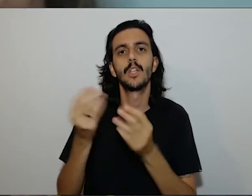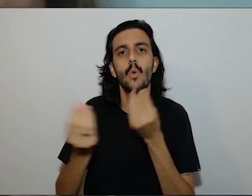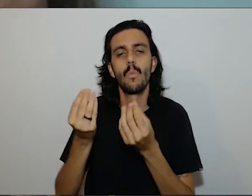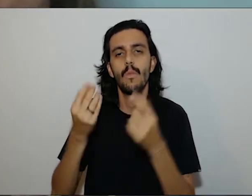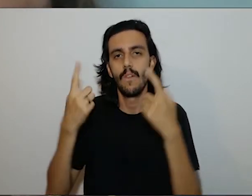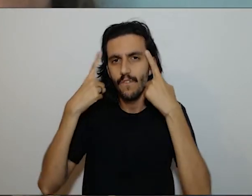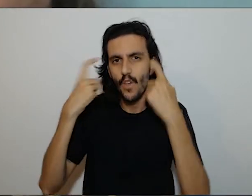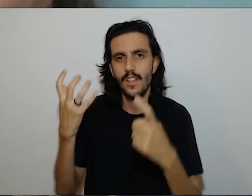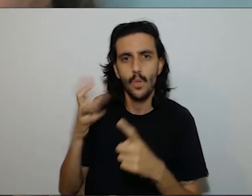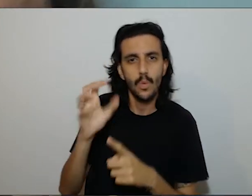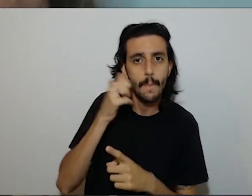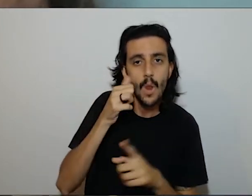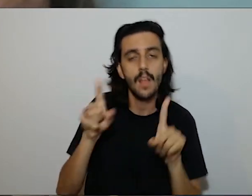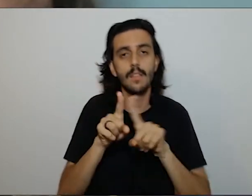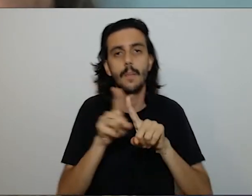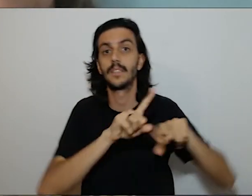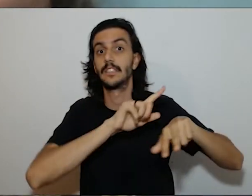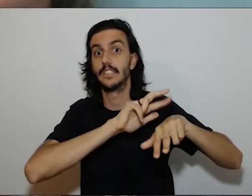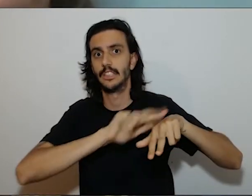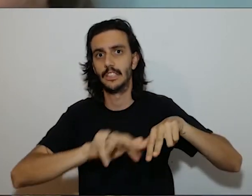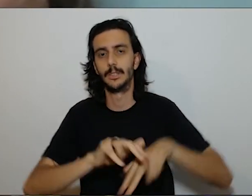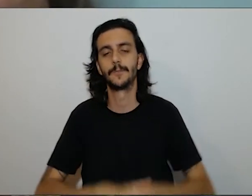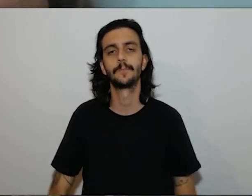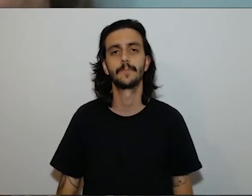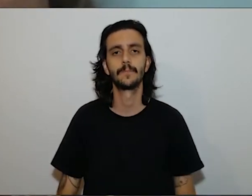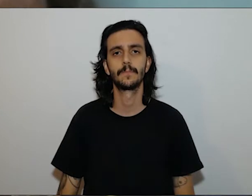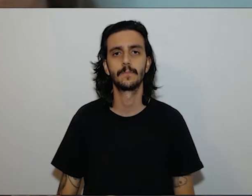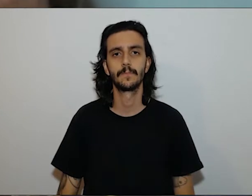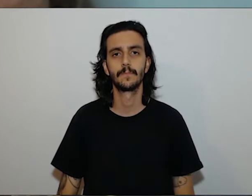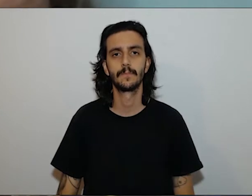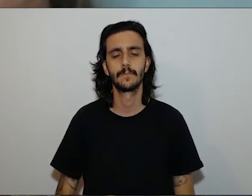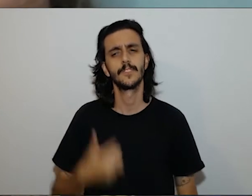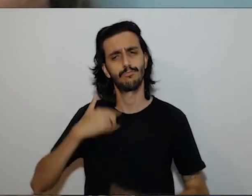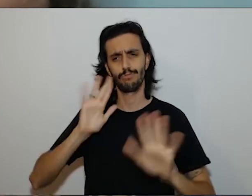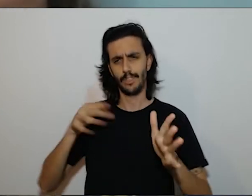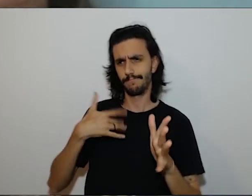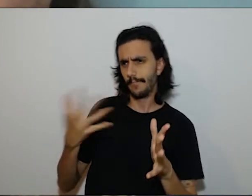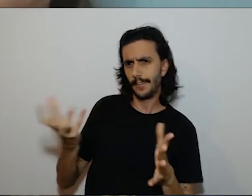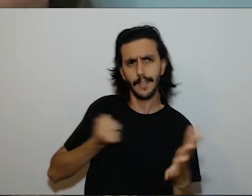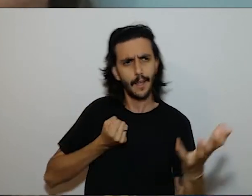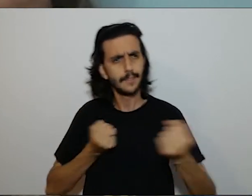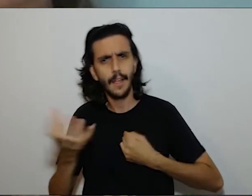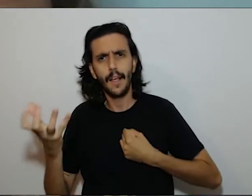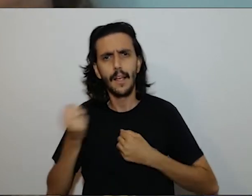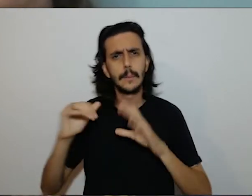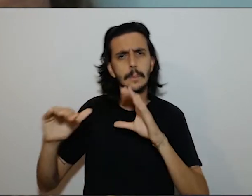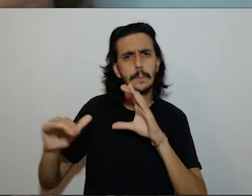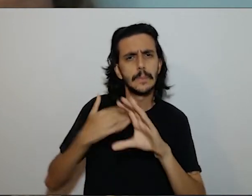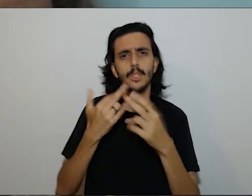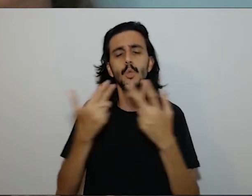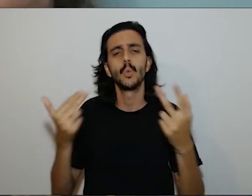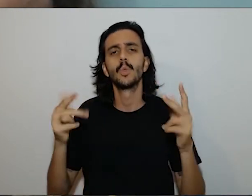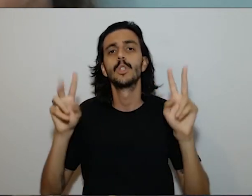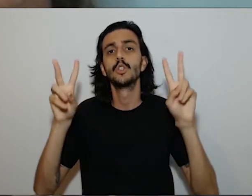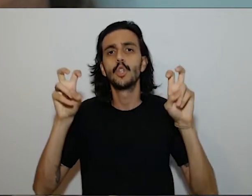Eu estou recebendo de artigos né porque ficou em evidência a violência contra a mulher ou o